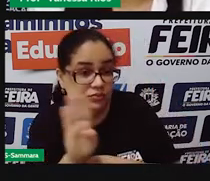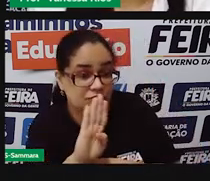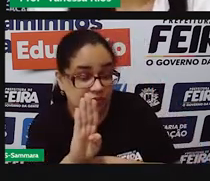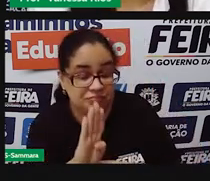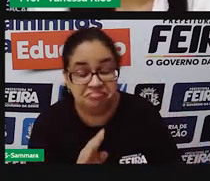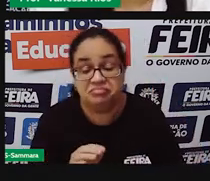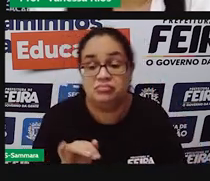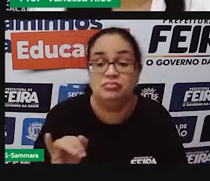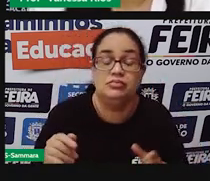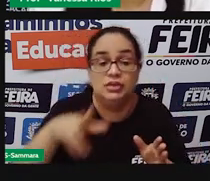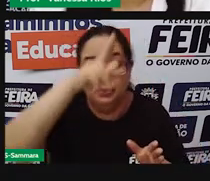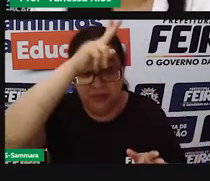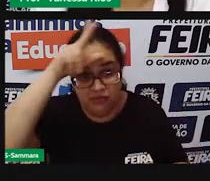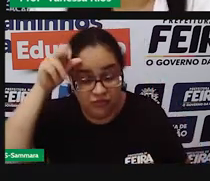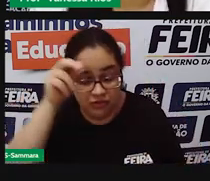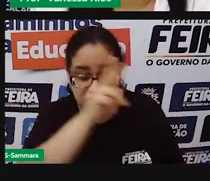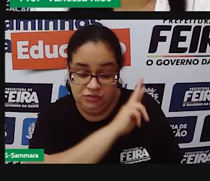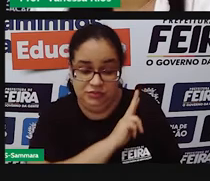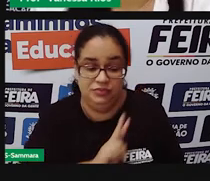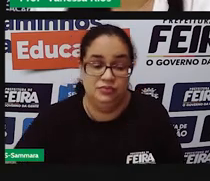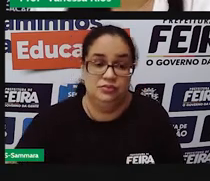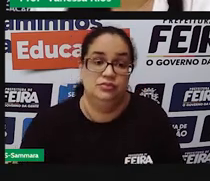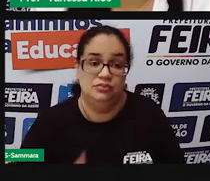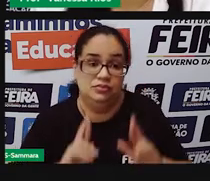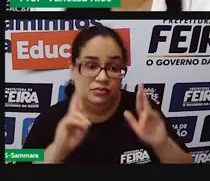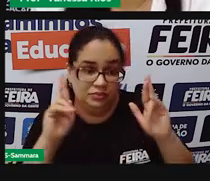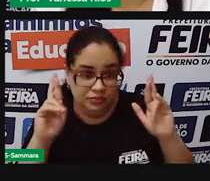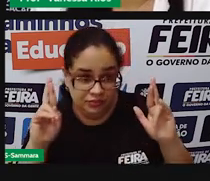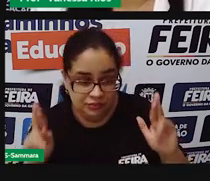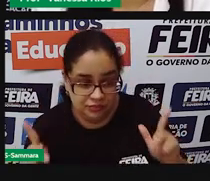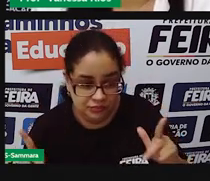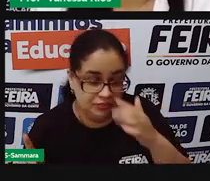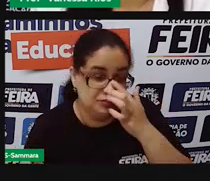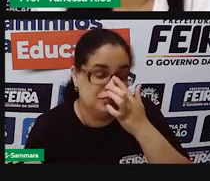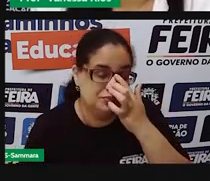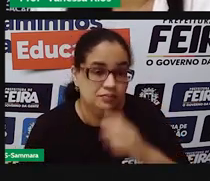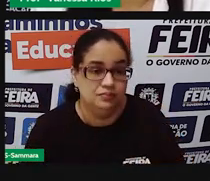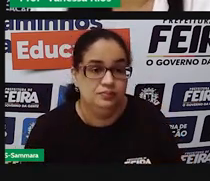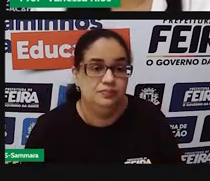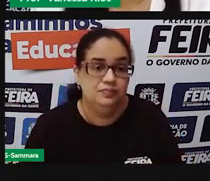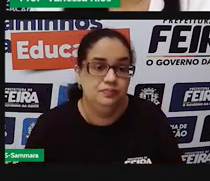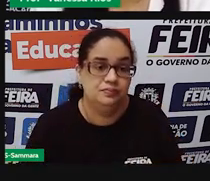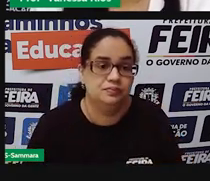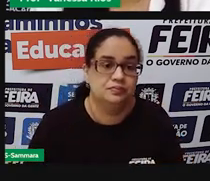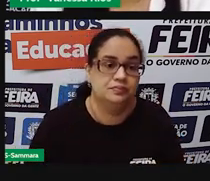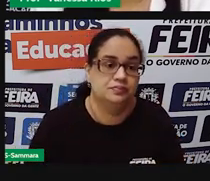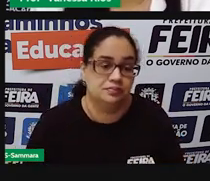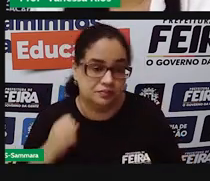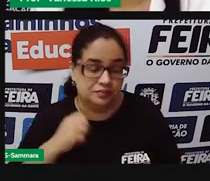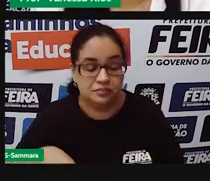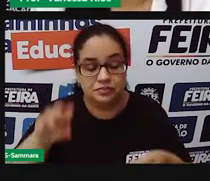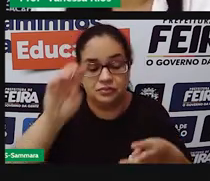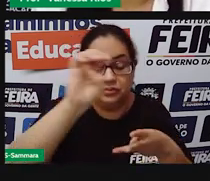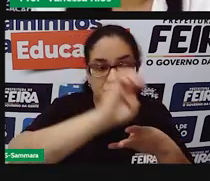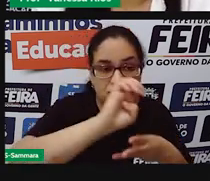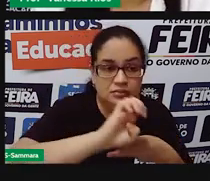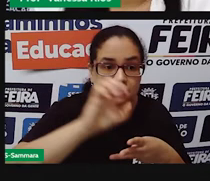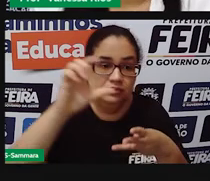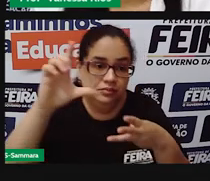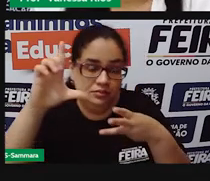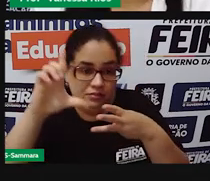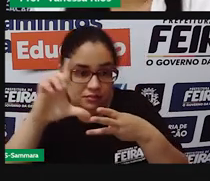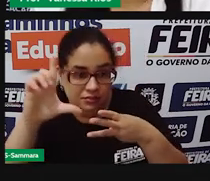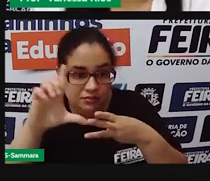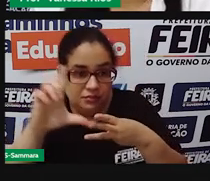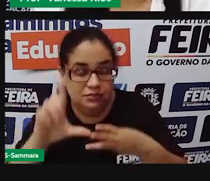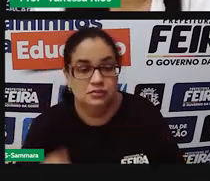diferentes dos representantes aí do poder legislativo e também do poder executivo nos municípios.